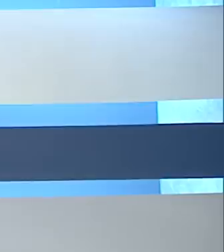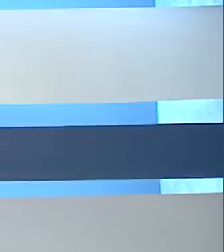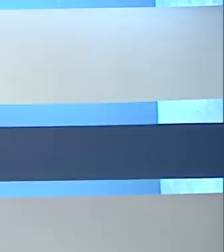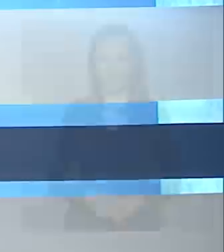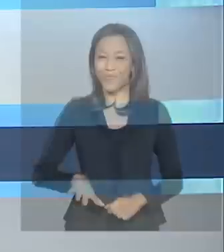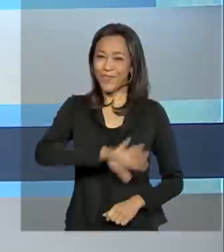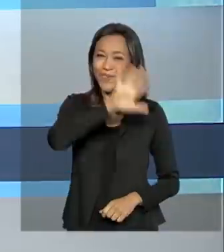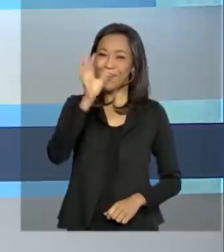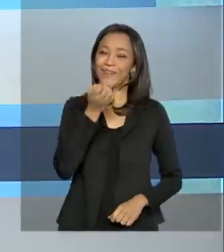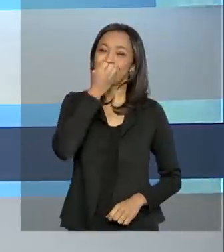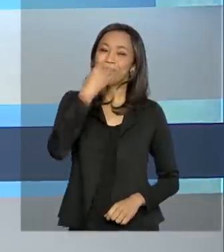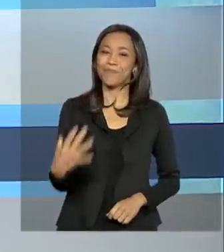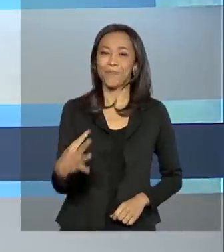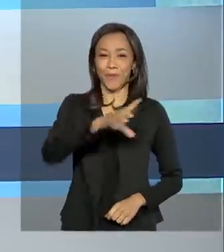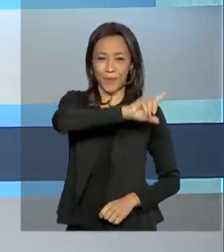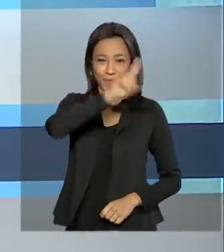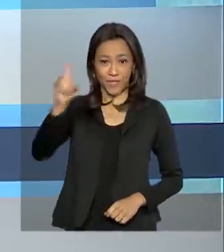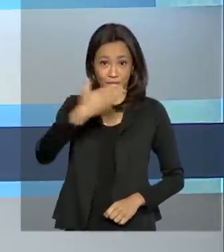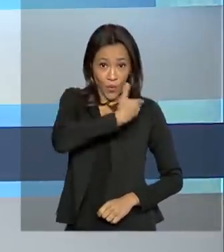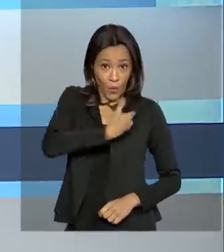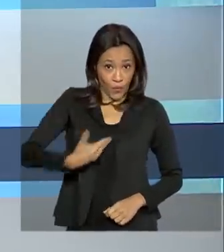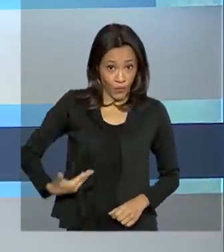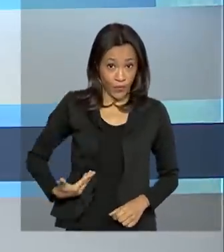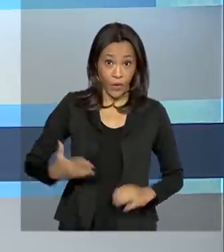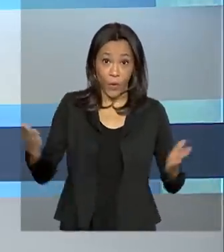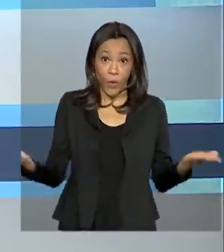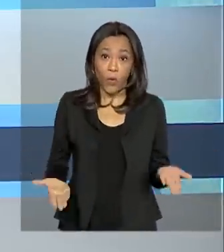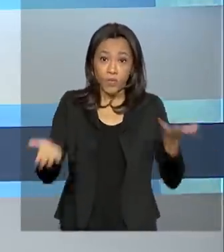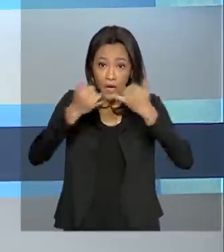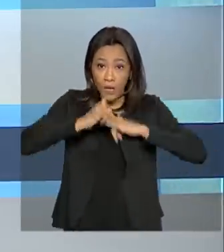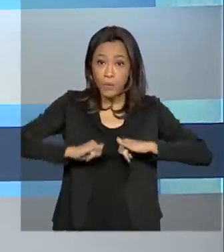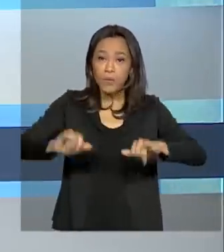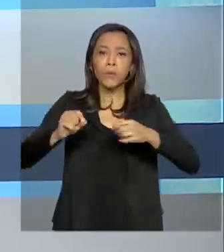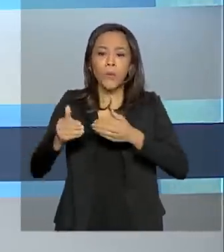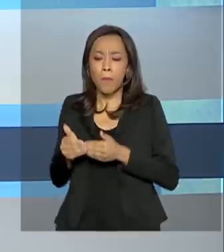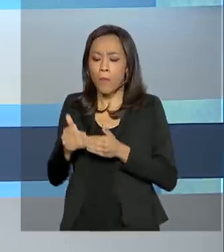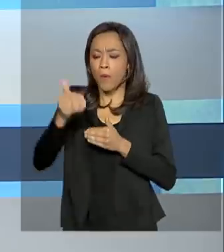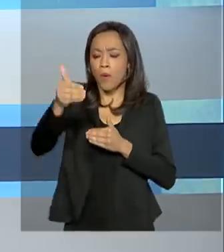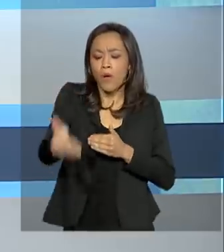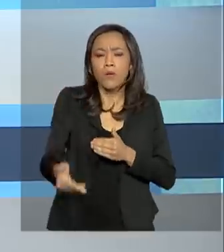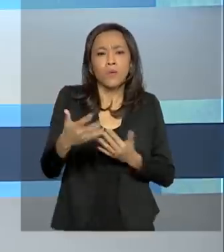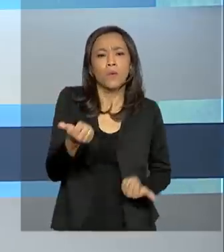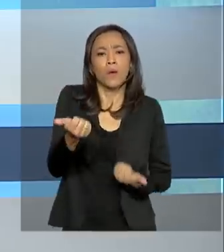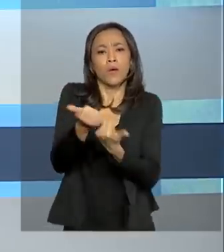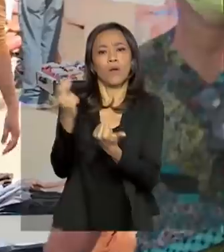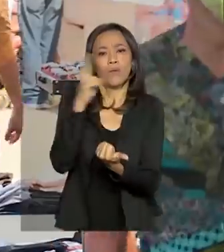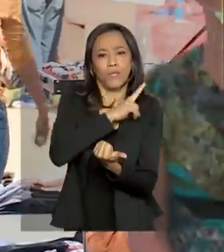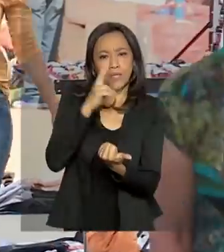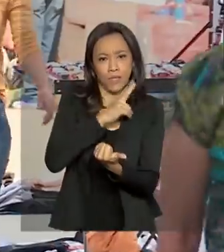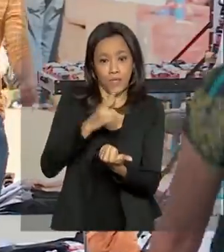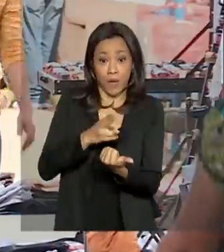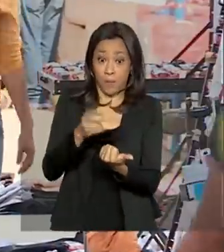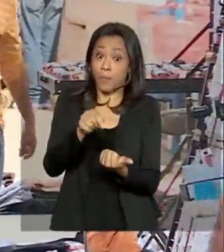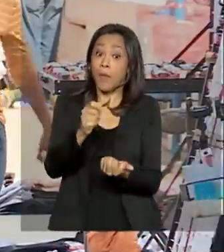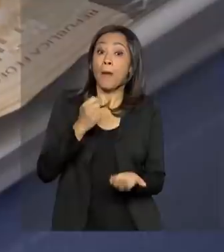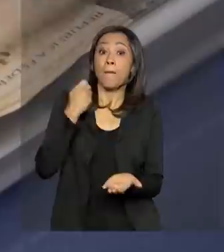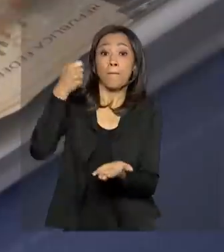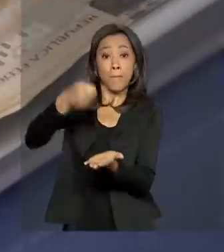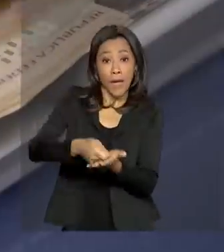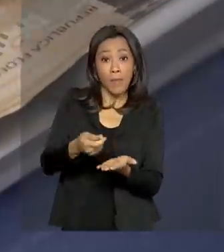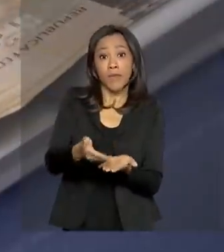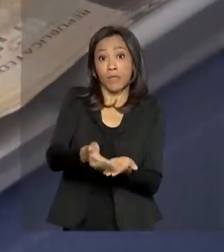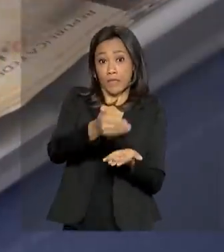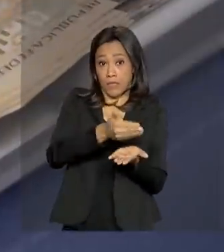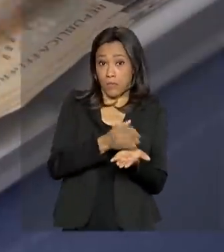Olá, bom dia! Governo anuncia hoje prorrogação do auxílio emergencial. Pagamentos da antecipação do